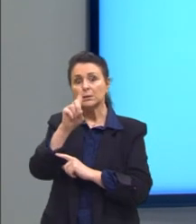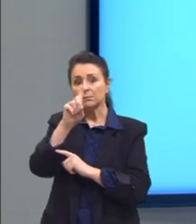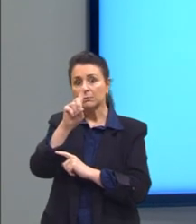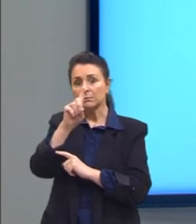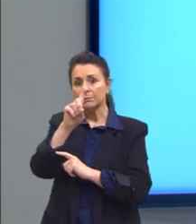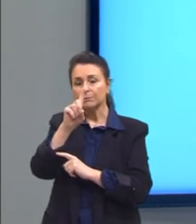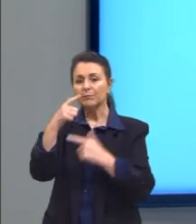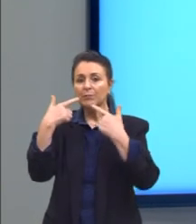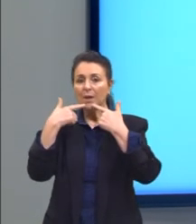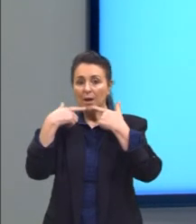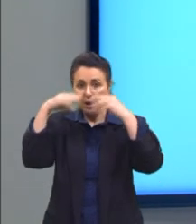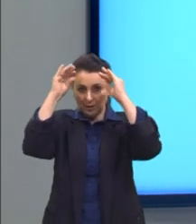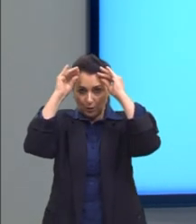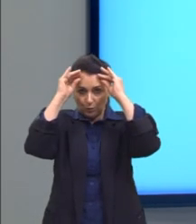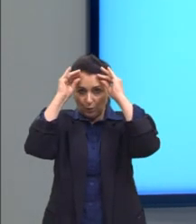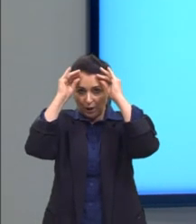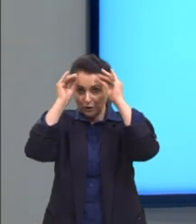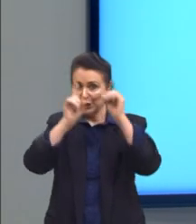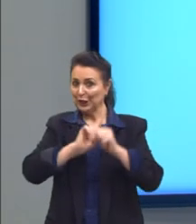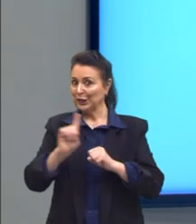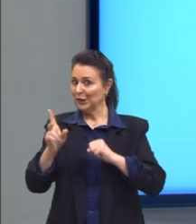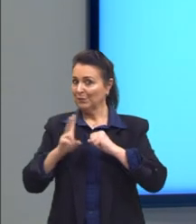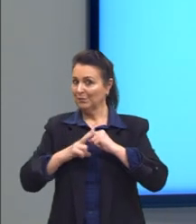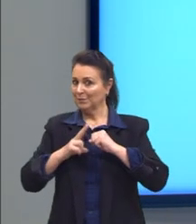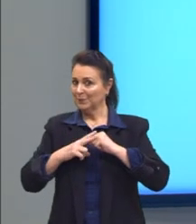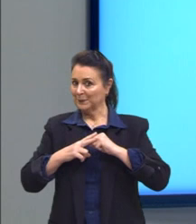Então, a linguagem não verbal como esses elementos.